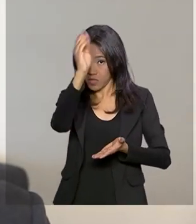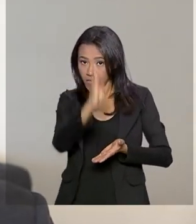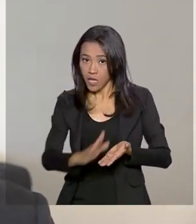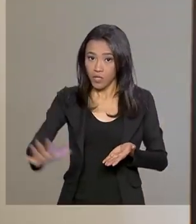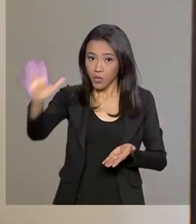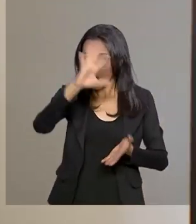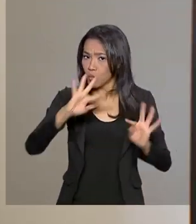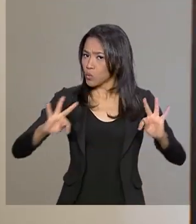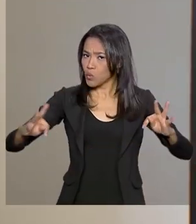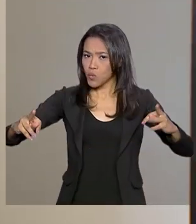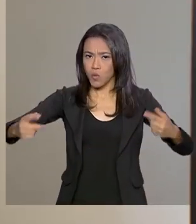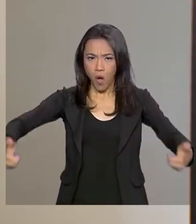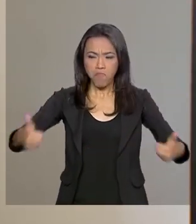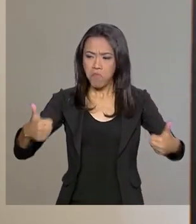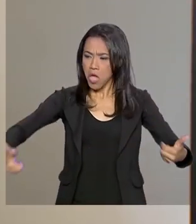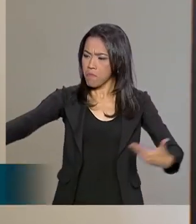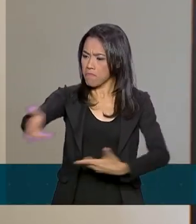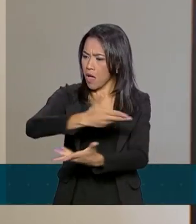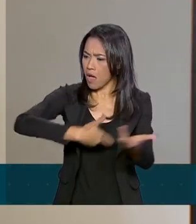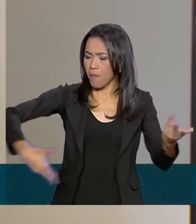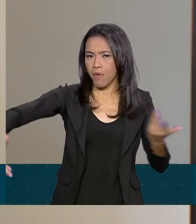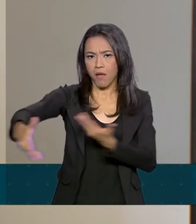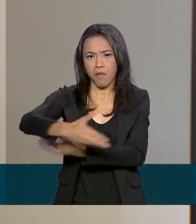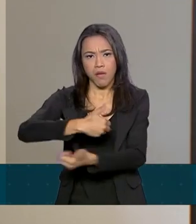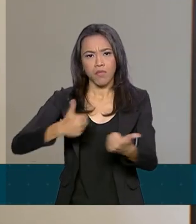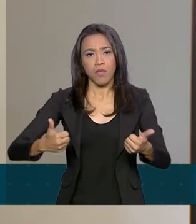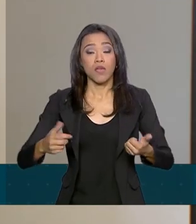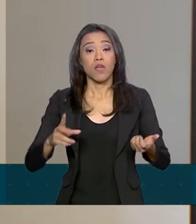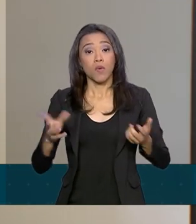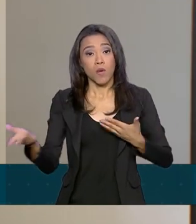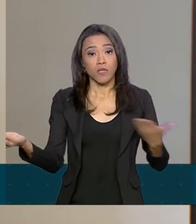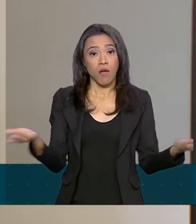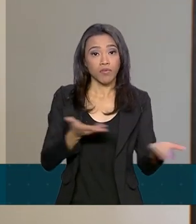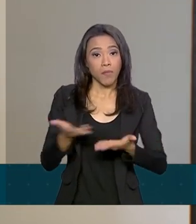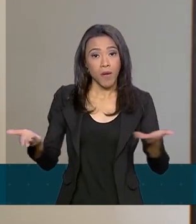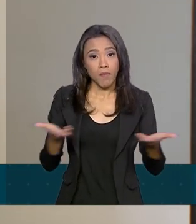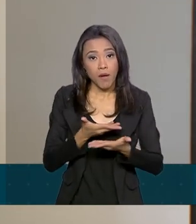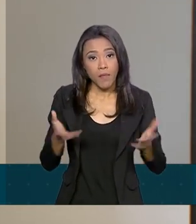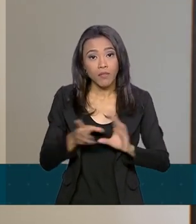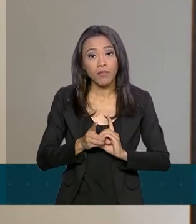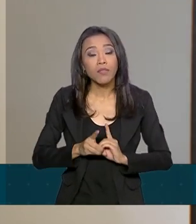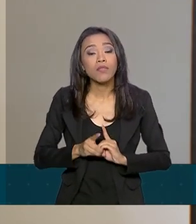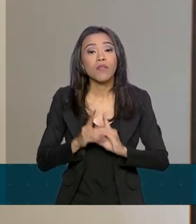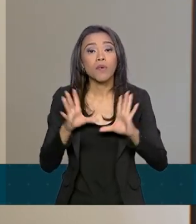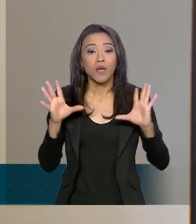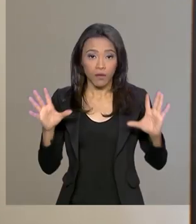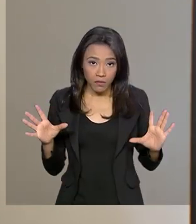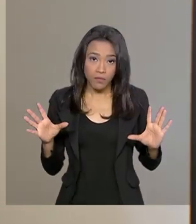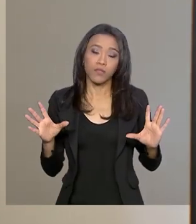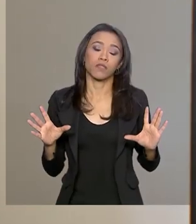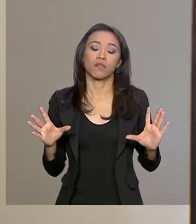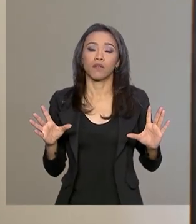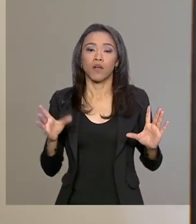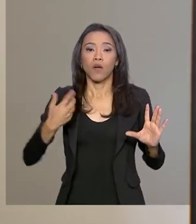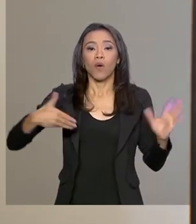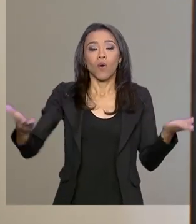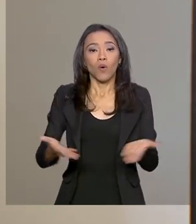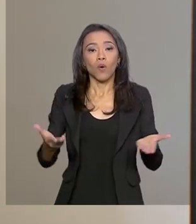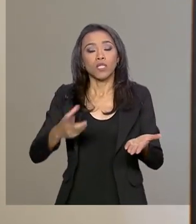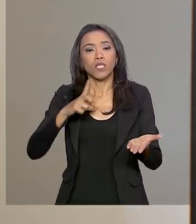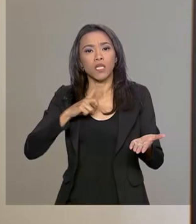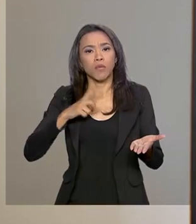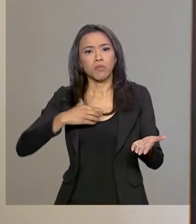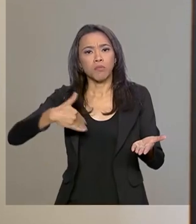beneficiado. Com essa consolidação democrática do judiciário, dos órgãos de defesa do consumidor, a gente tem hoje mais